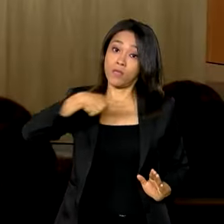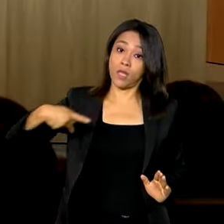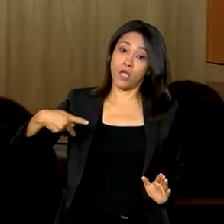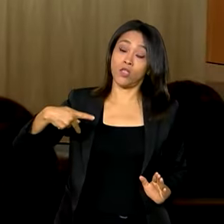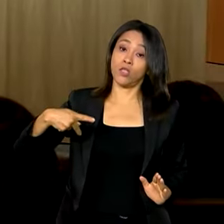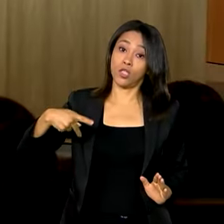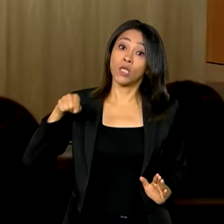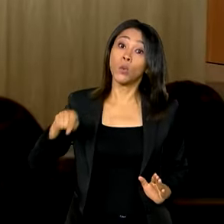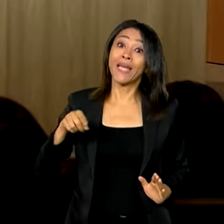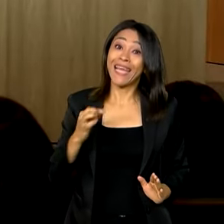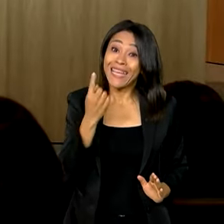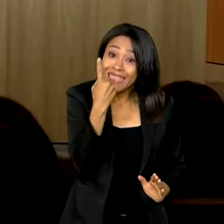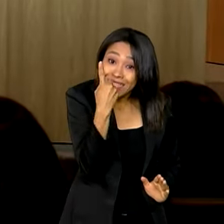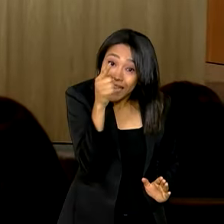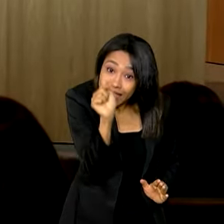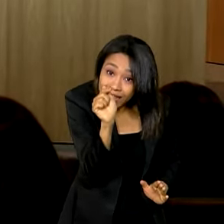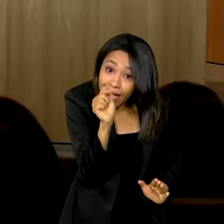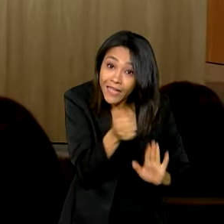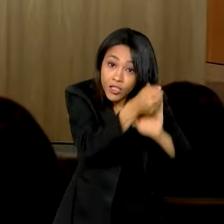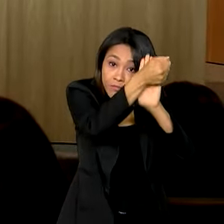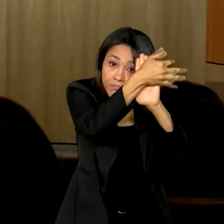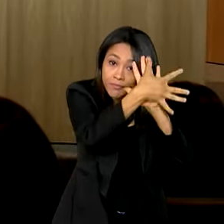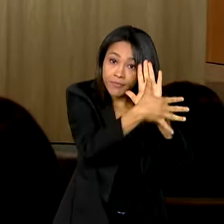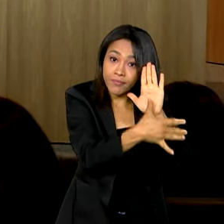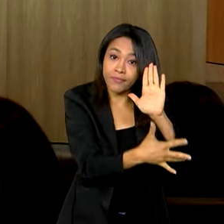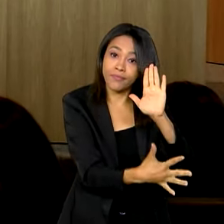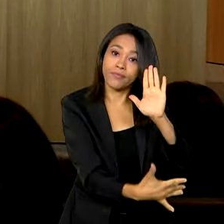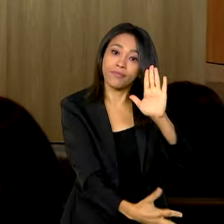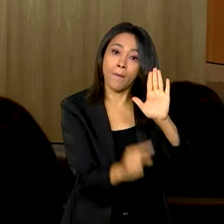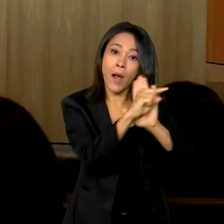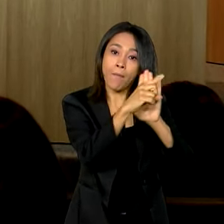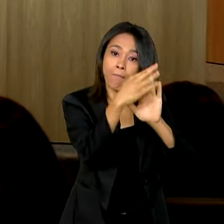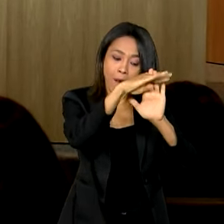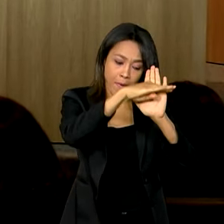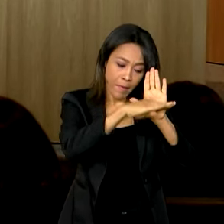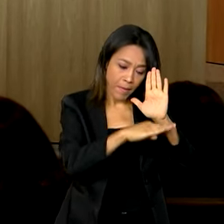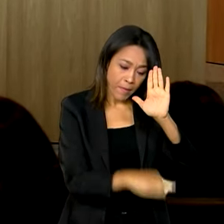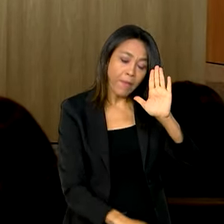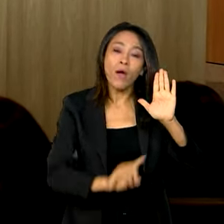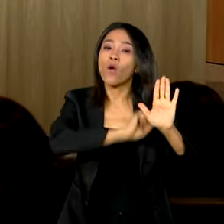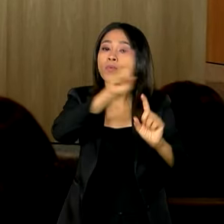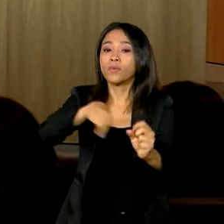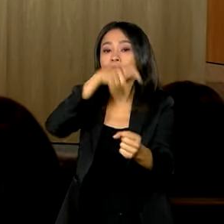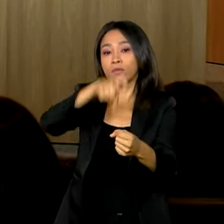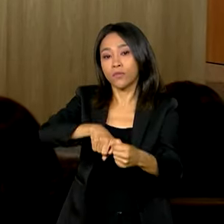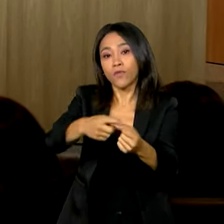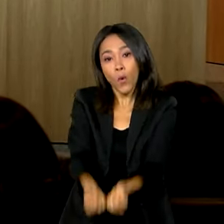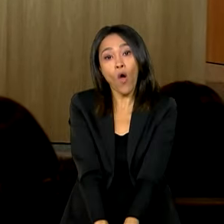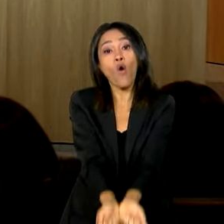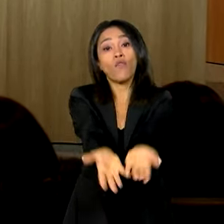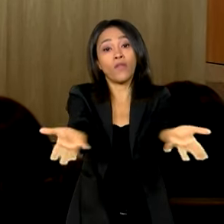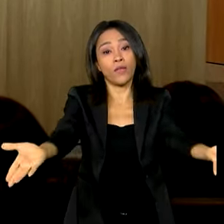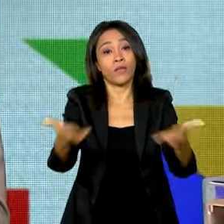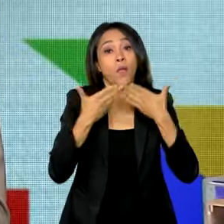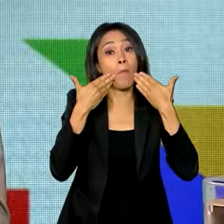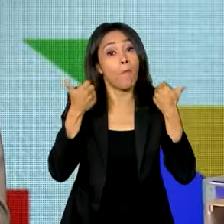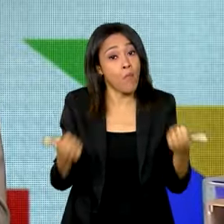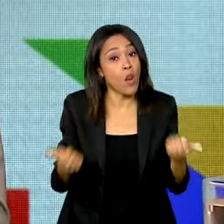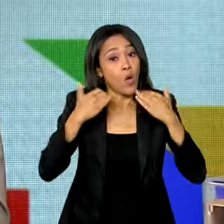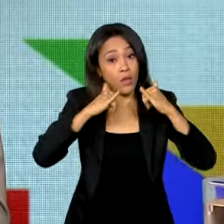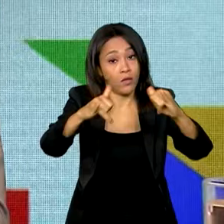17 diretrizes voltadas à melhoria dos serviços prestados à população.